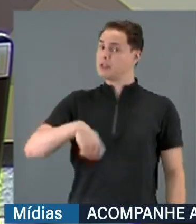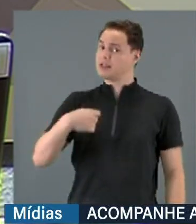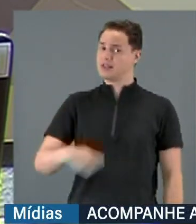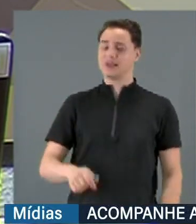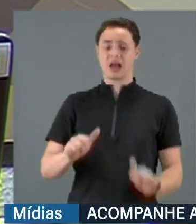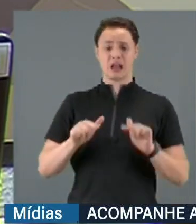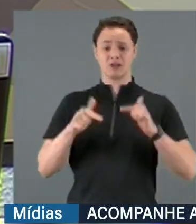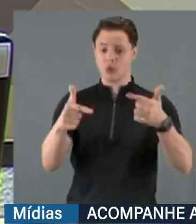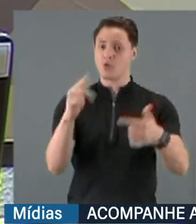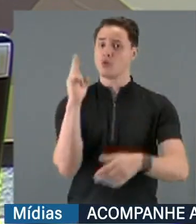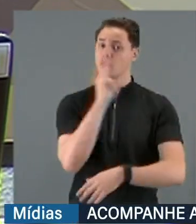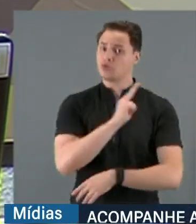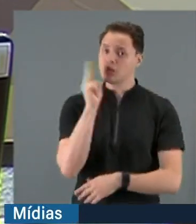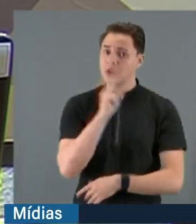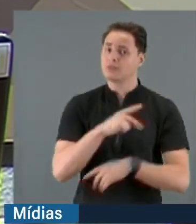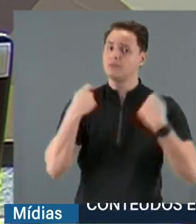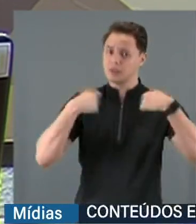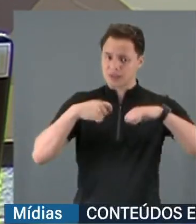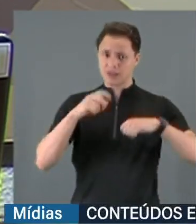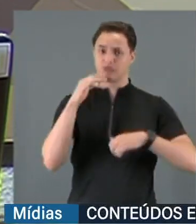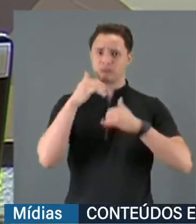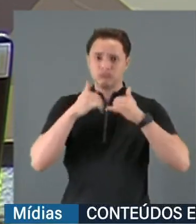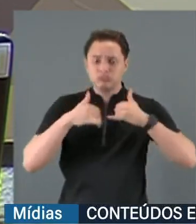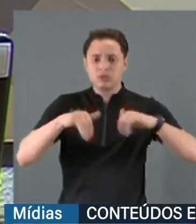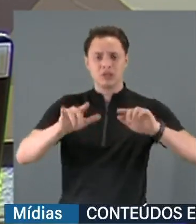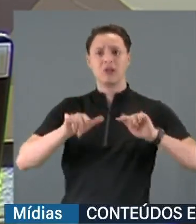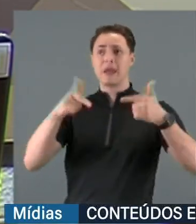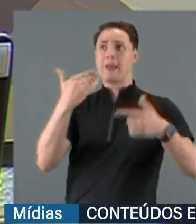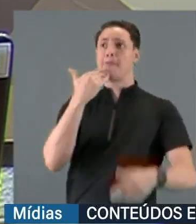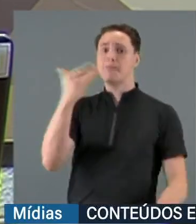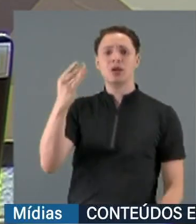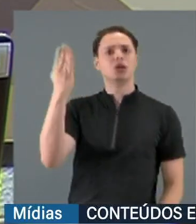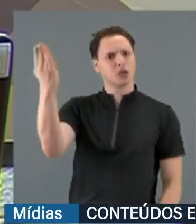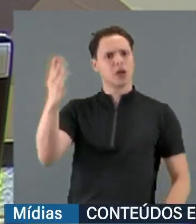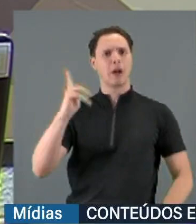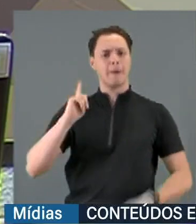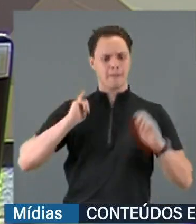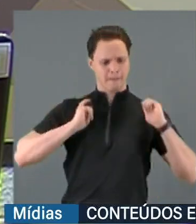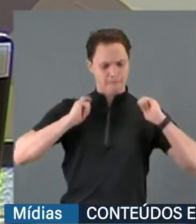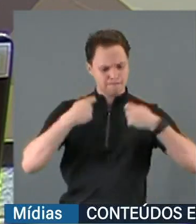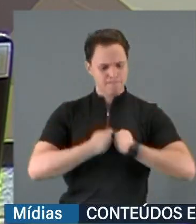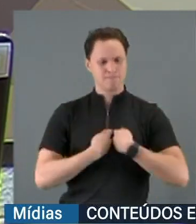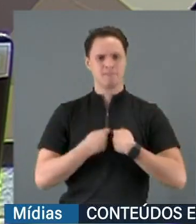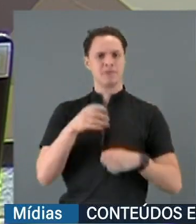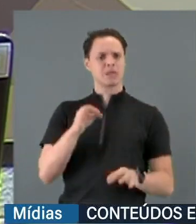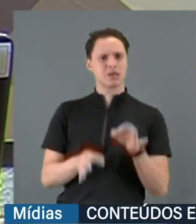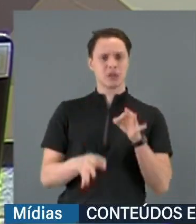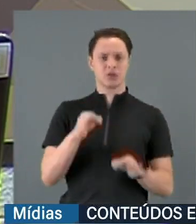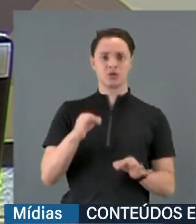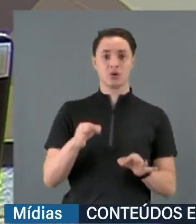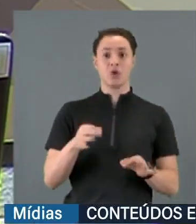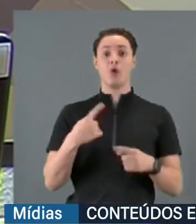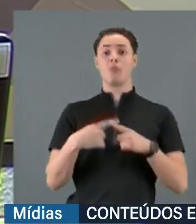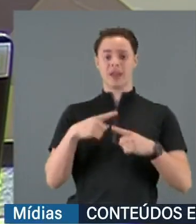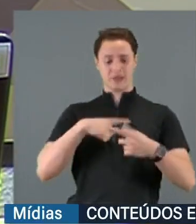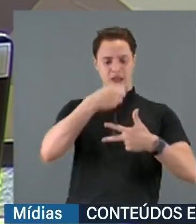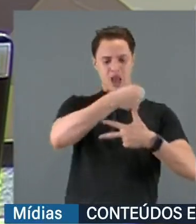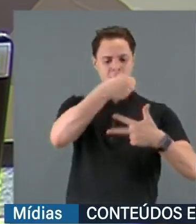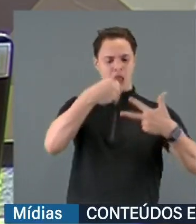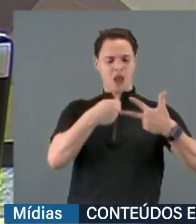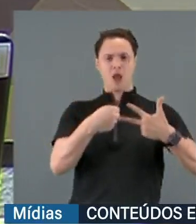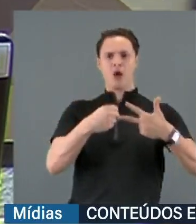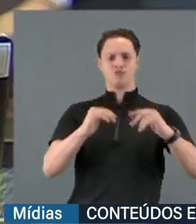de forma mais enérgica e deixar aqui um apelo ao ministro. Nós temos a autonomia dos poderes, nós temos a